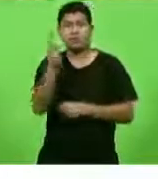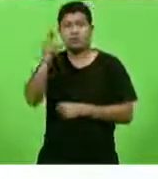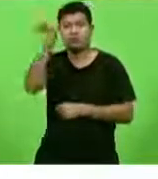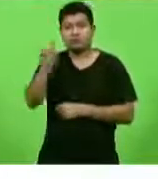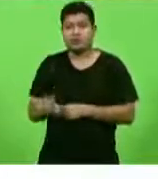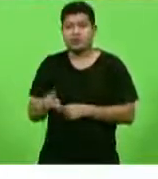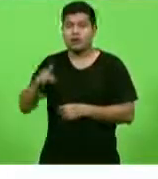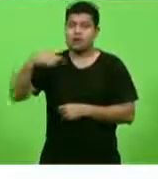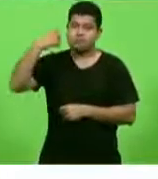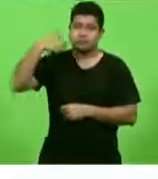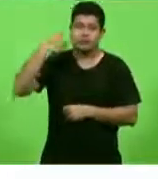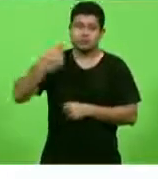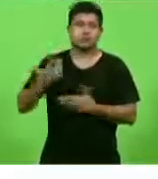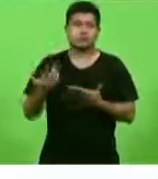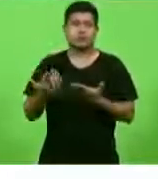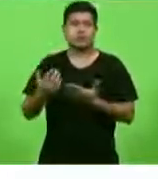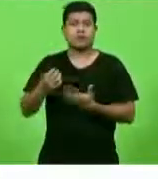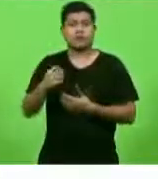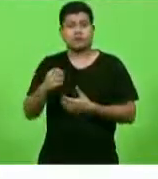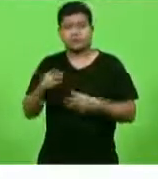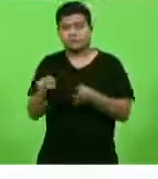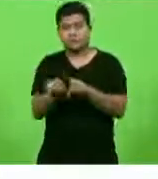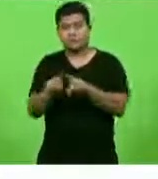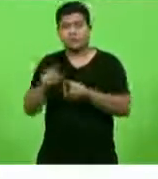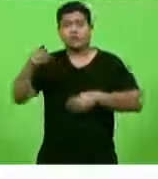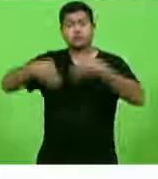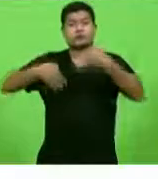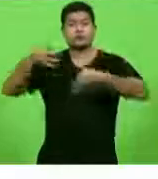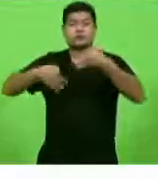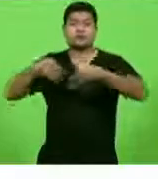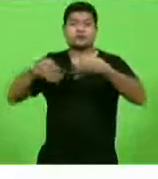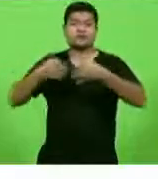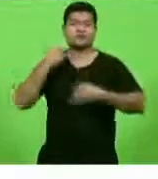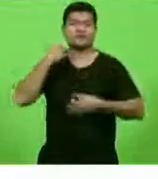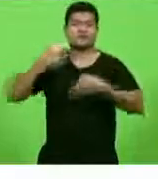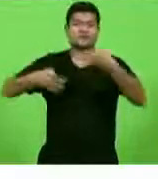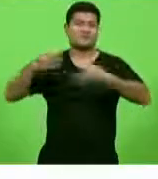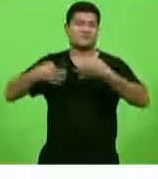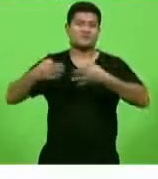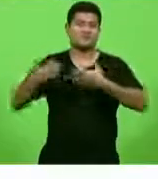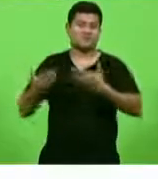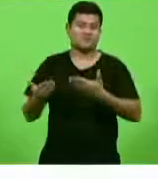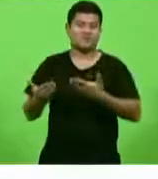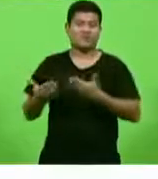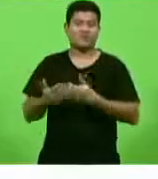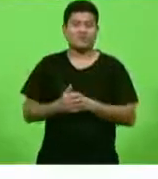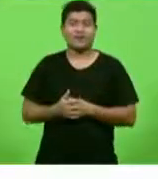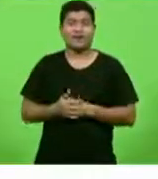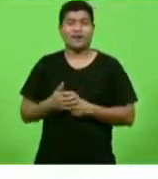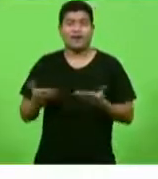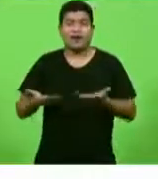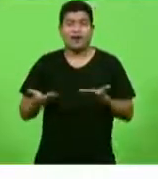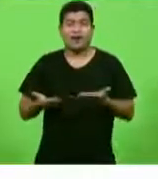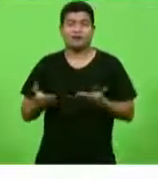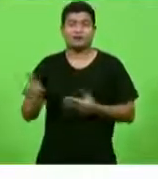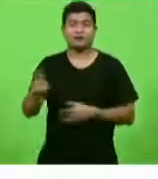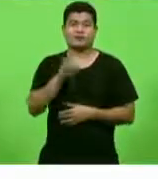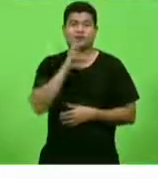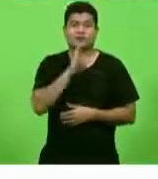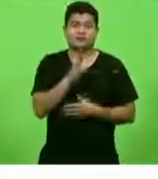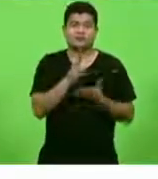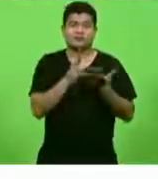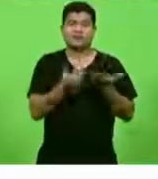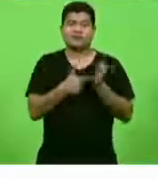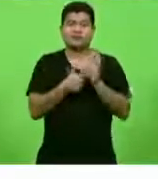advogados e juízes. E está aqui um dos resultados dessa militância.